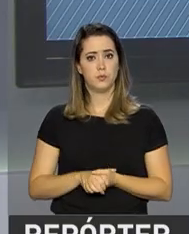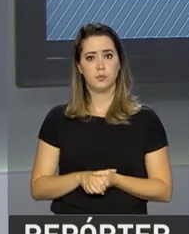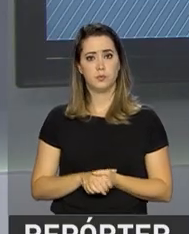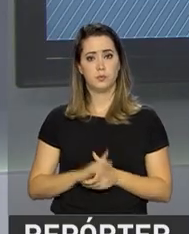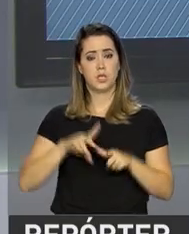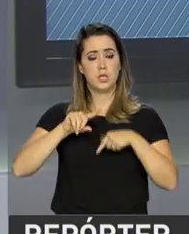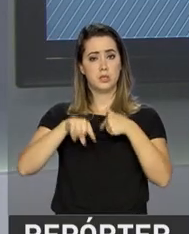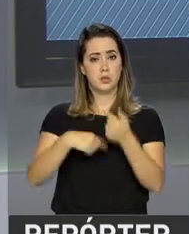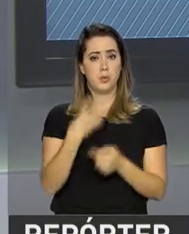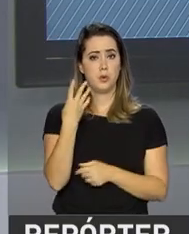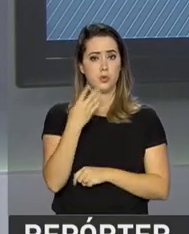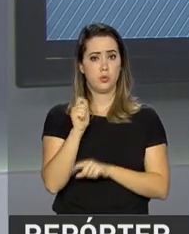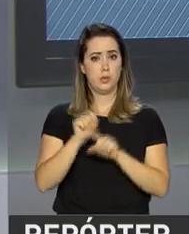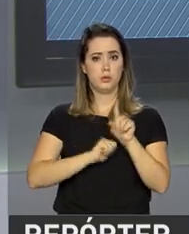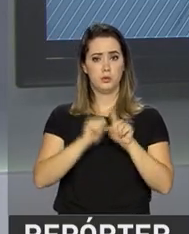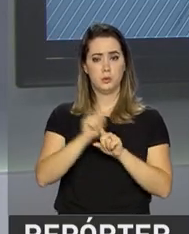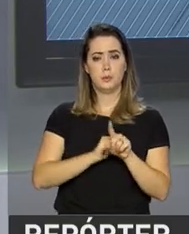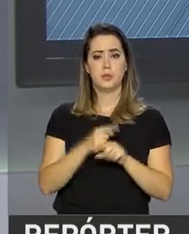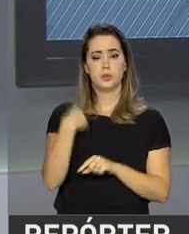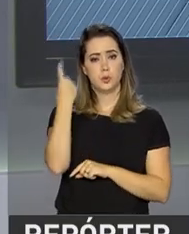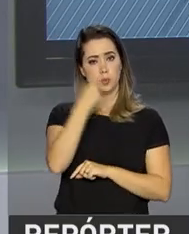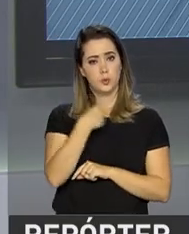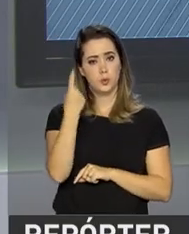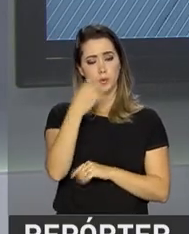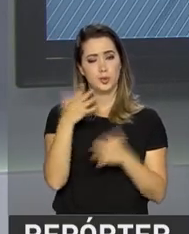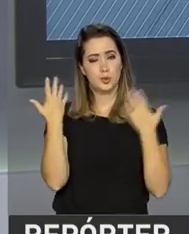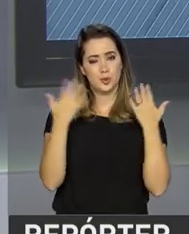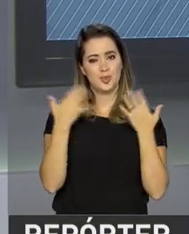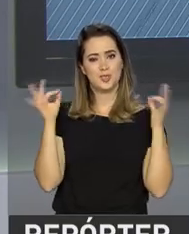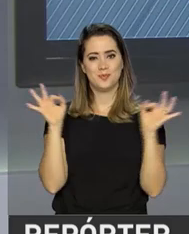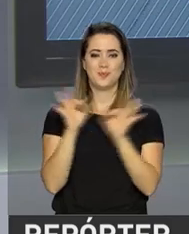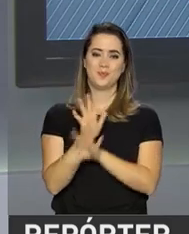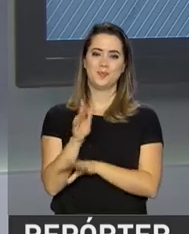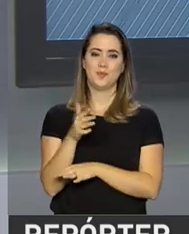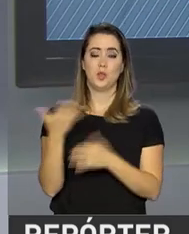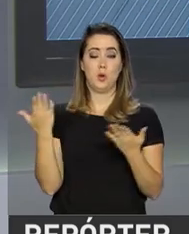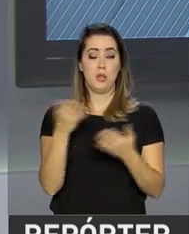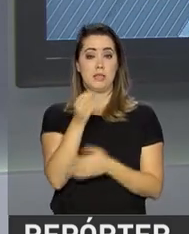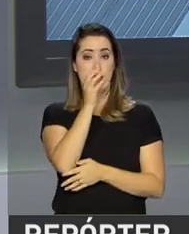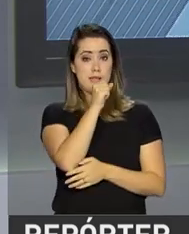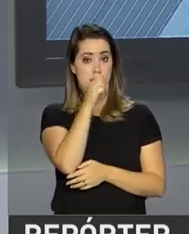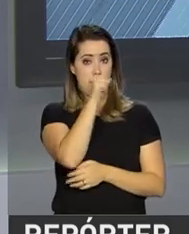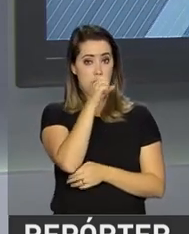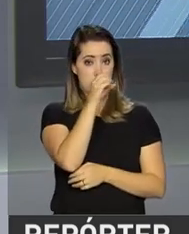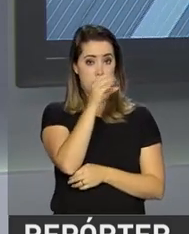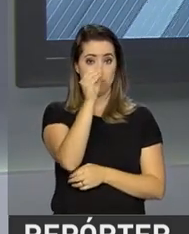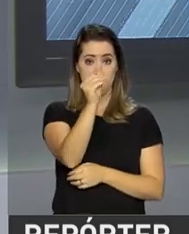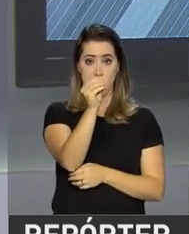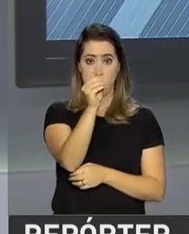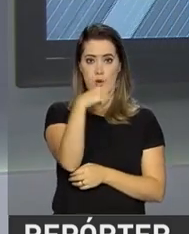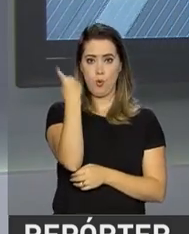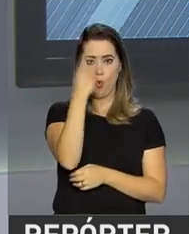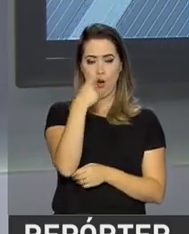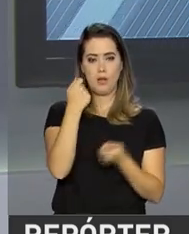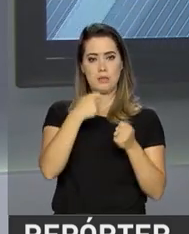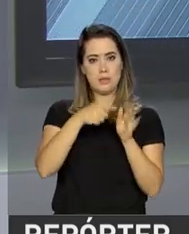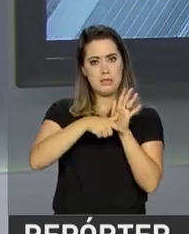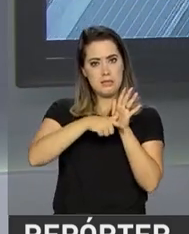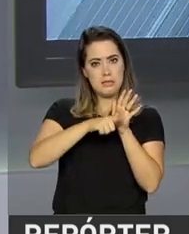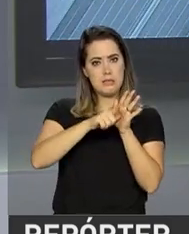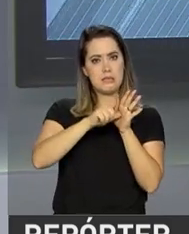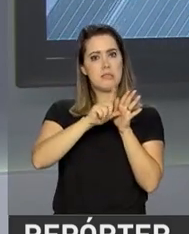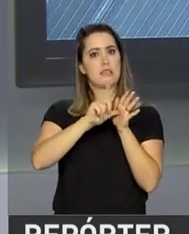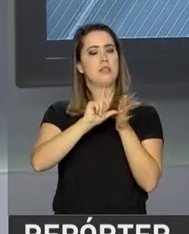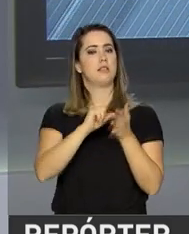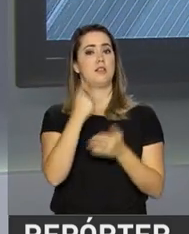Depois de quatro meses, mais um horário de verão termina à meia-noite deste sábado, quando os relógios devem ser atrasados